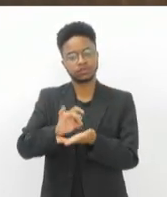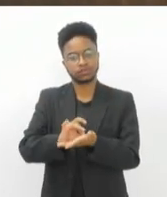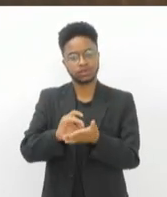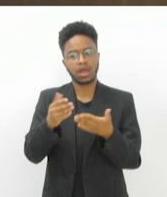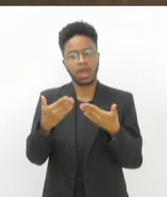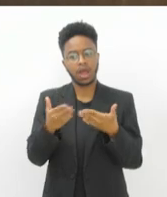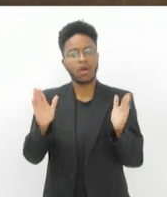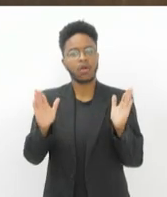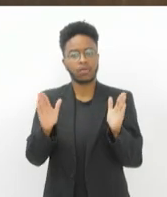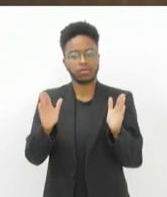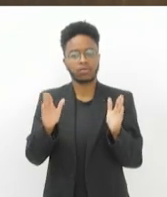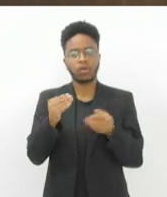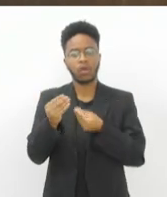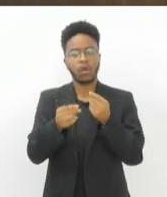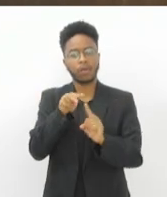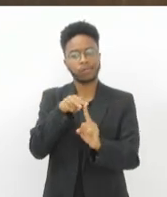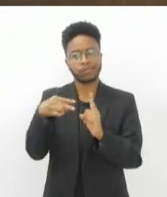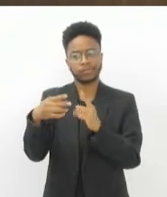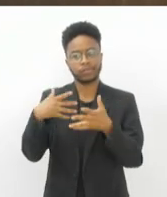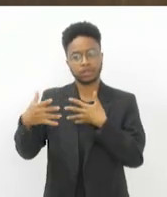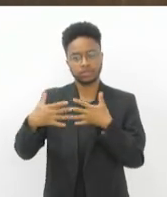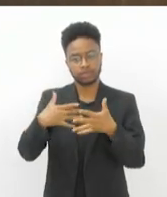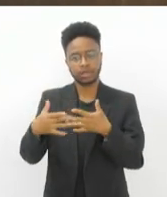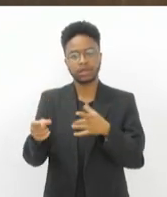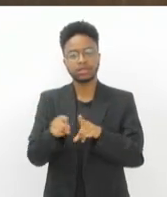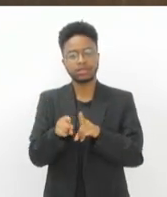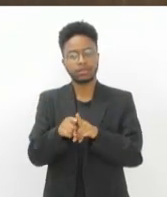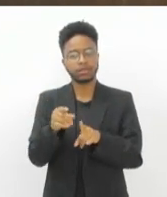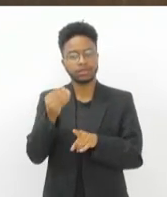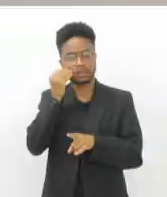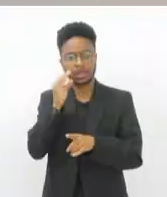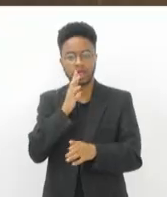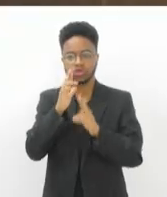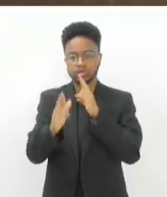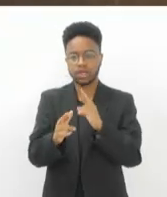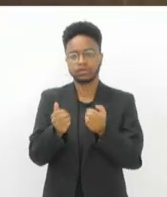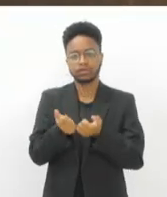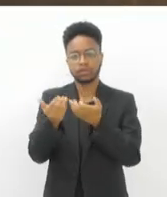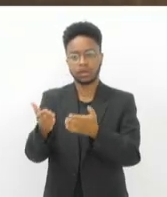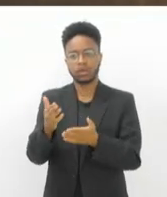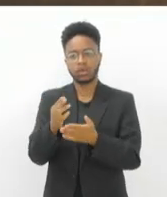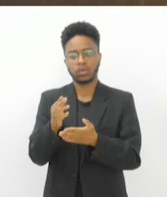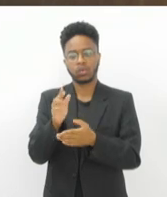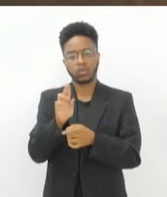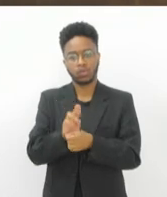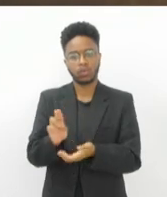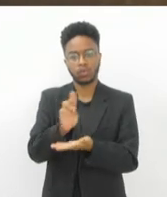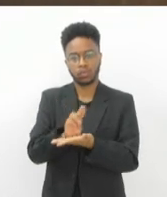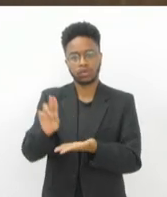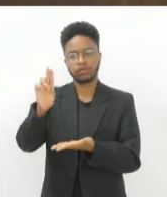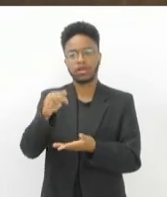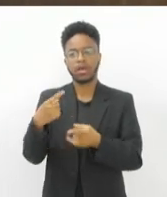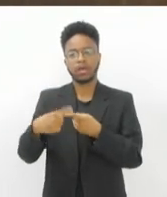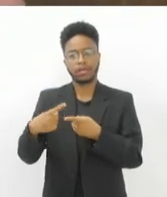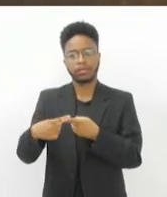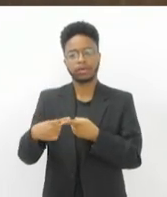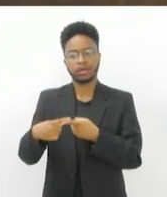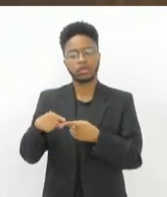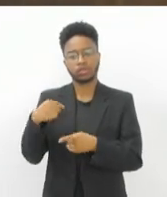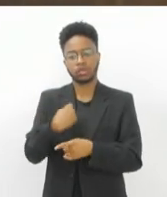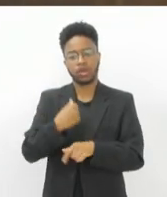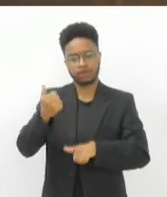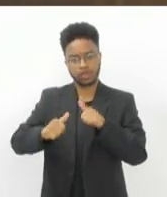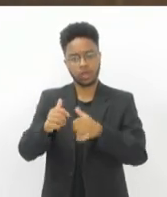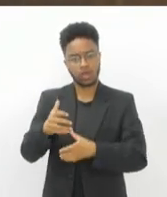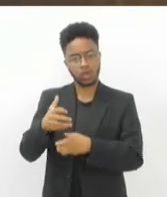na sua perspectiva de transparência e de resultados para a universidade. As contas foram olhadas e a gente